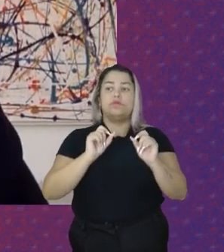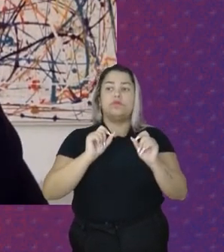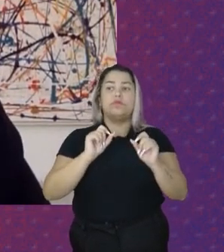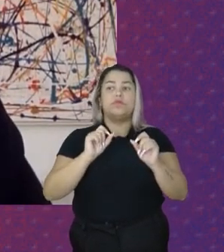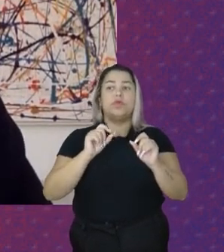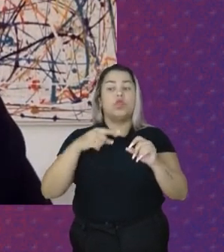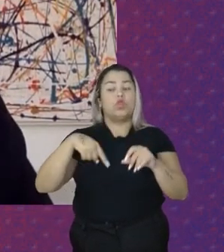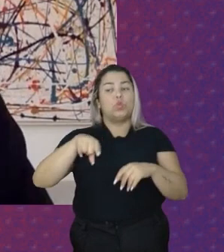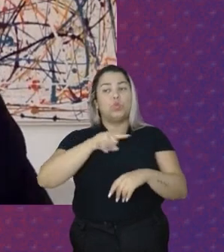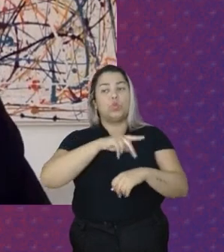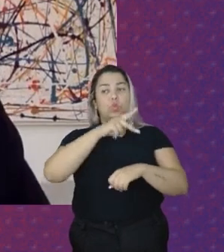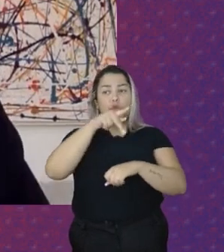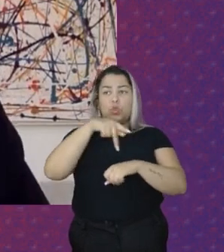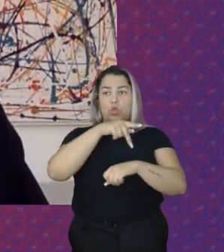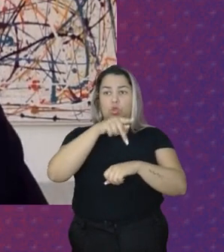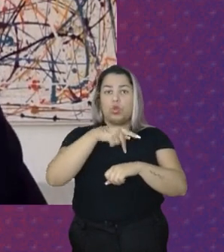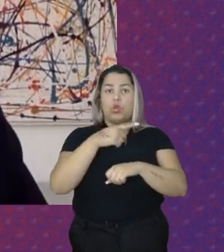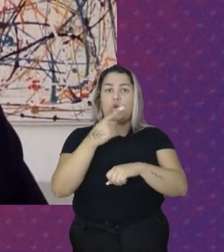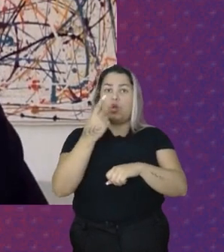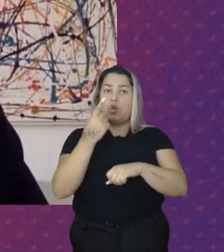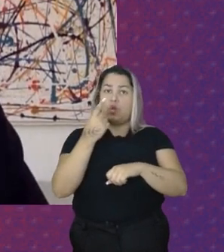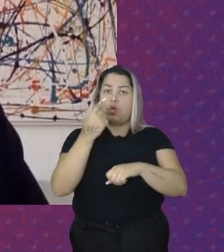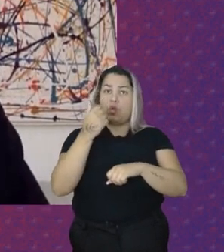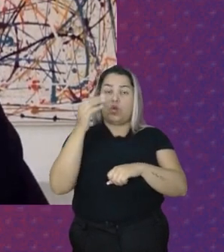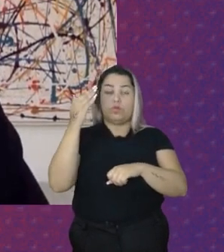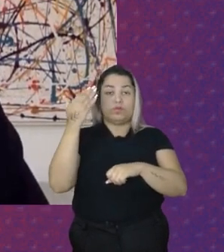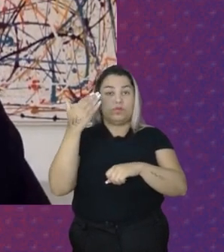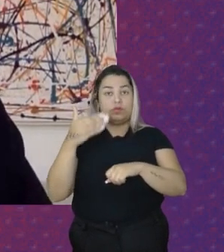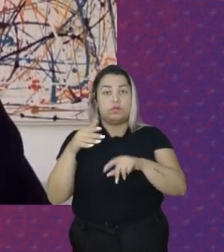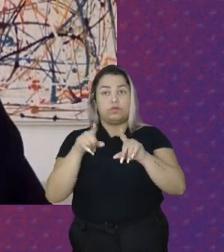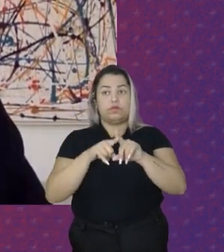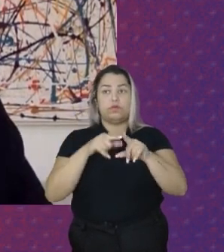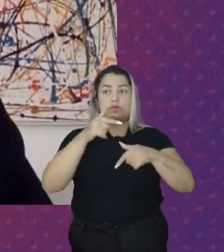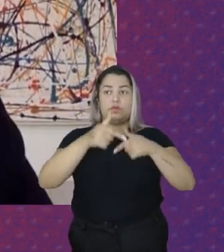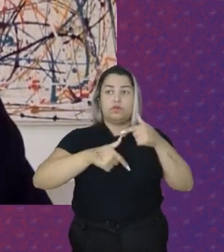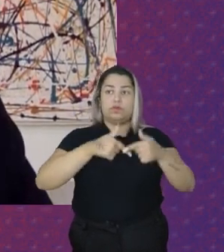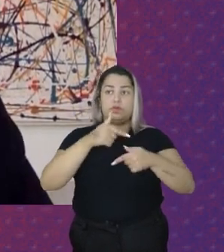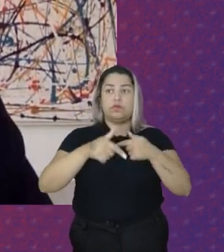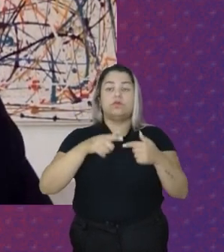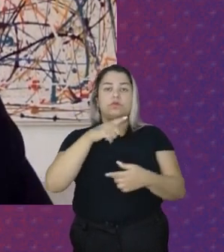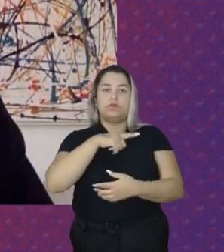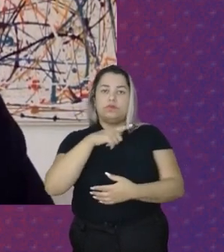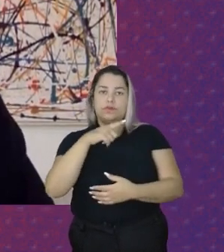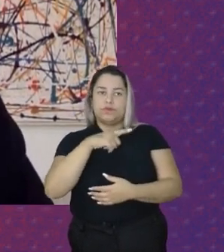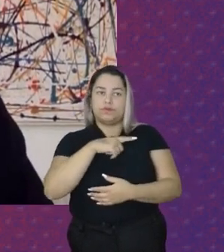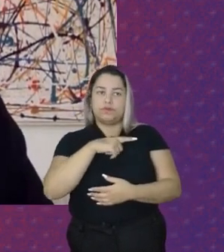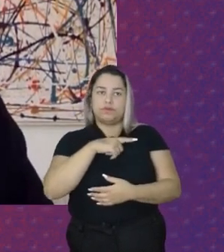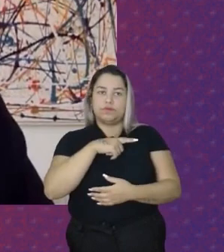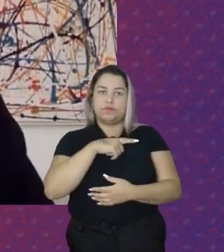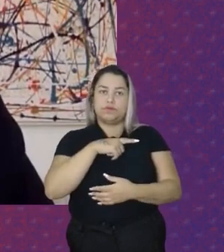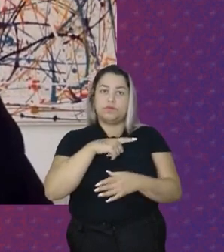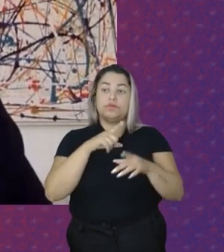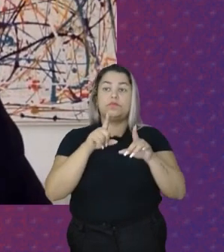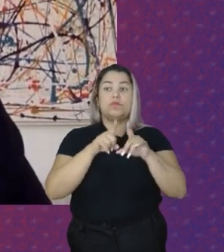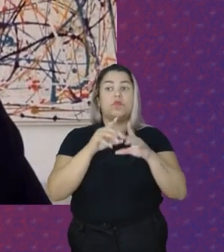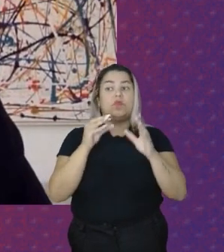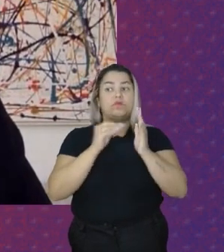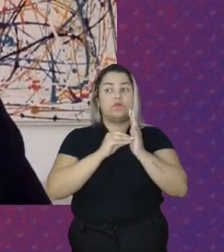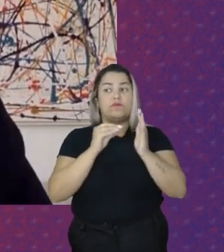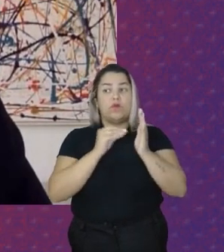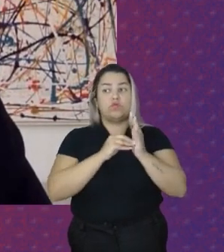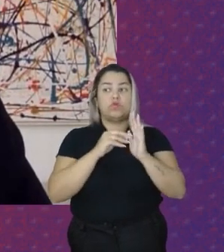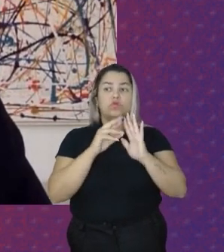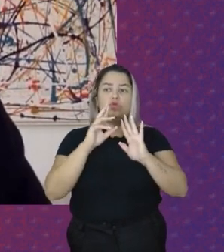País Apenas Um terço Das trabalhadoras Domésticas Possui Carteira Assinada Essa ausência De